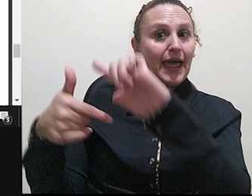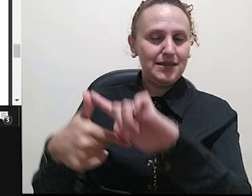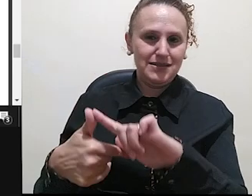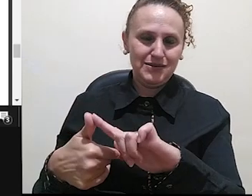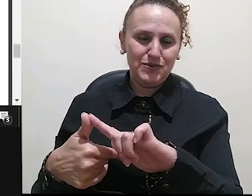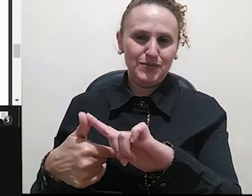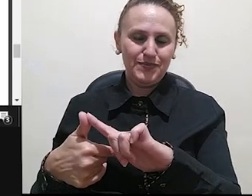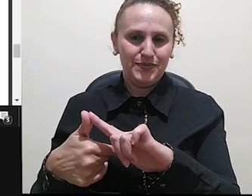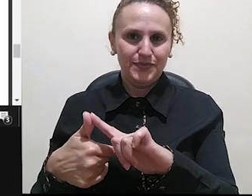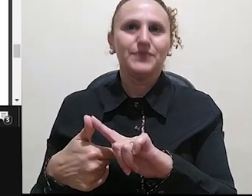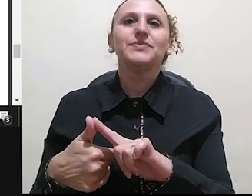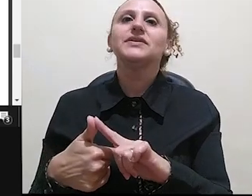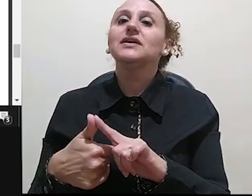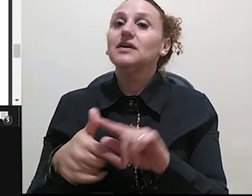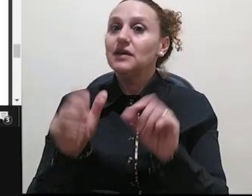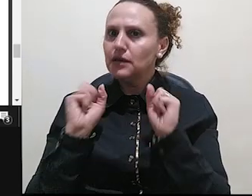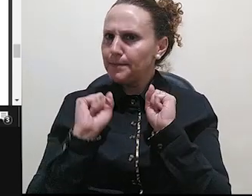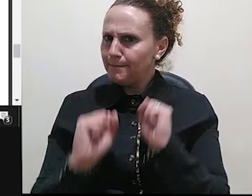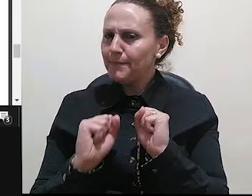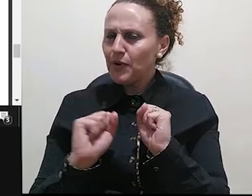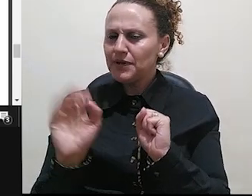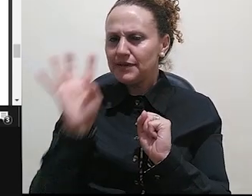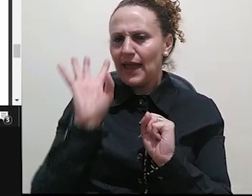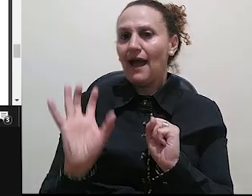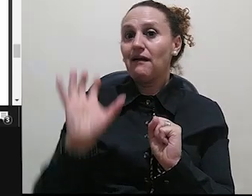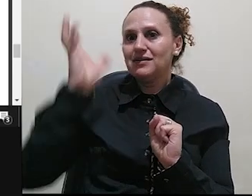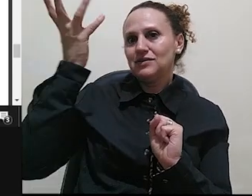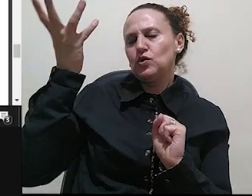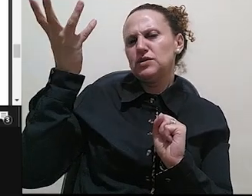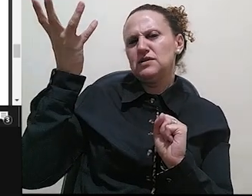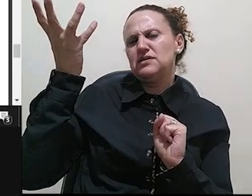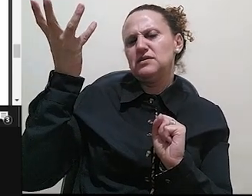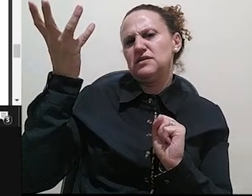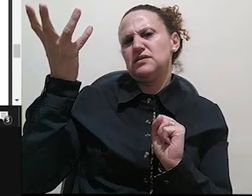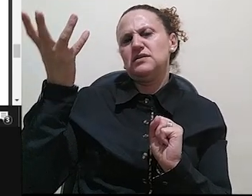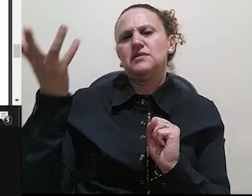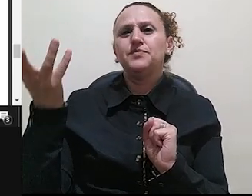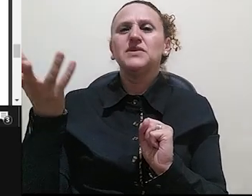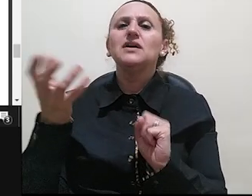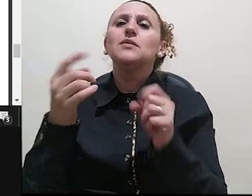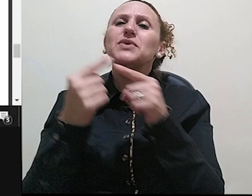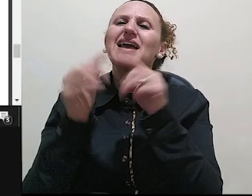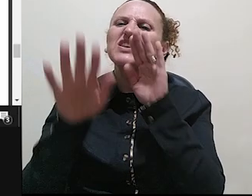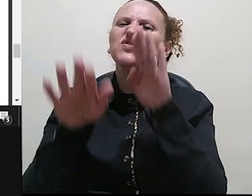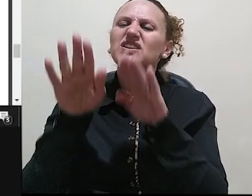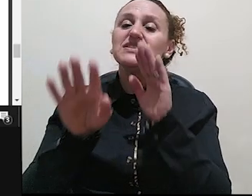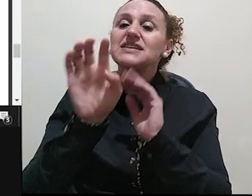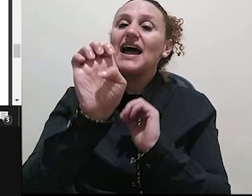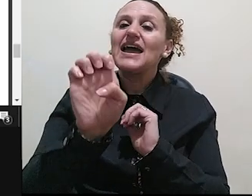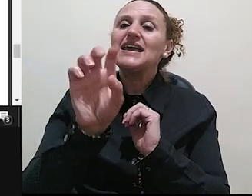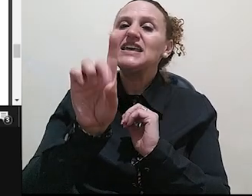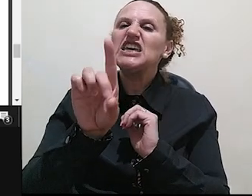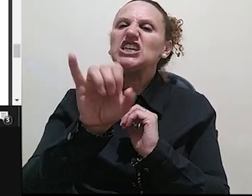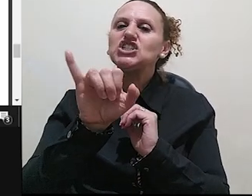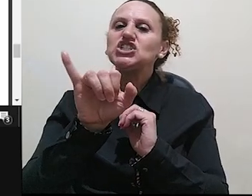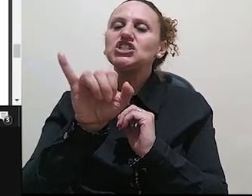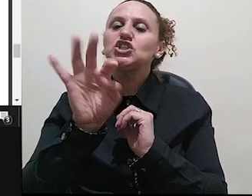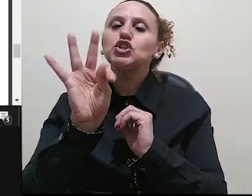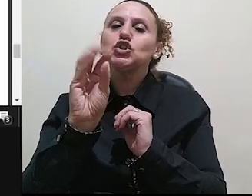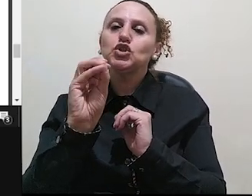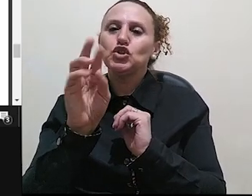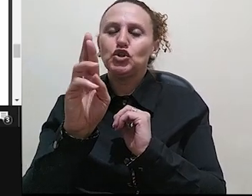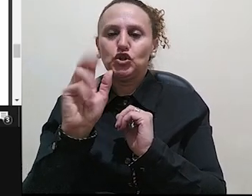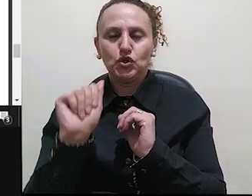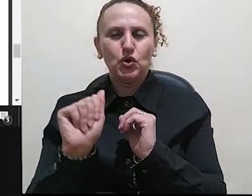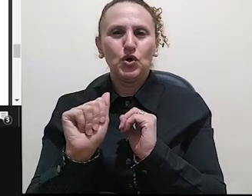que isso, às vezes, pode acontecer, inclusive, em função de editora. Às vezes, o cara menciona no texto